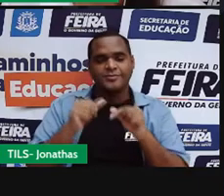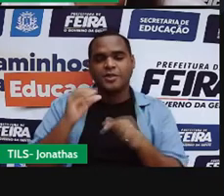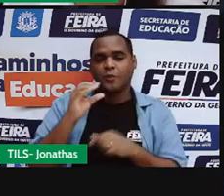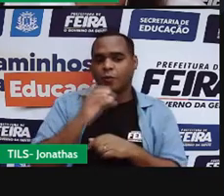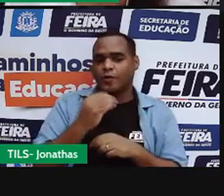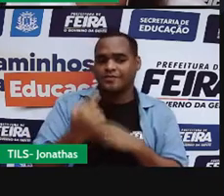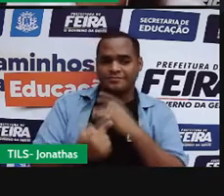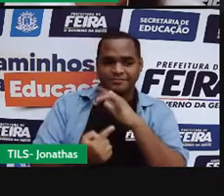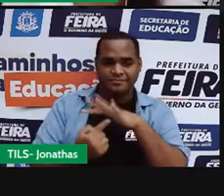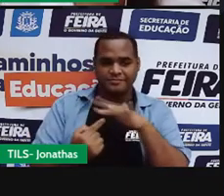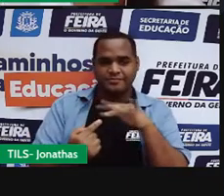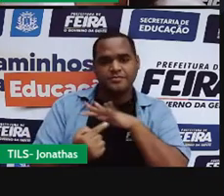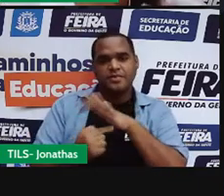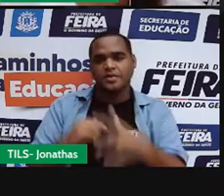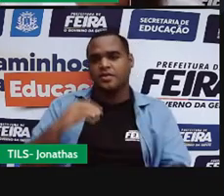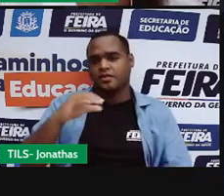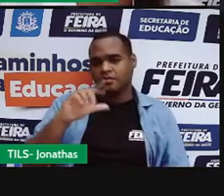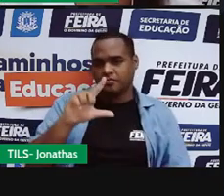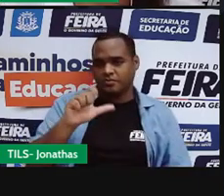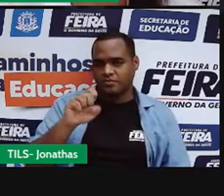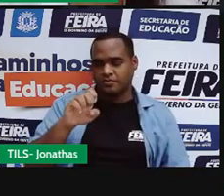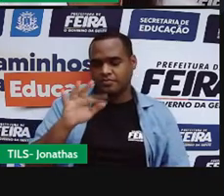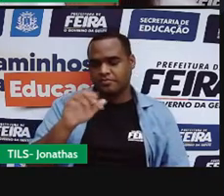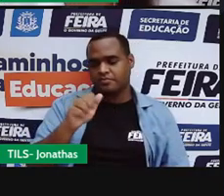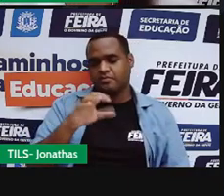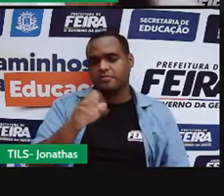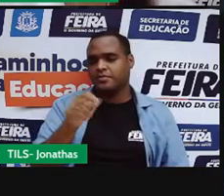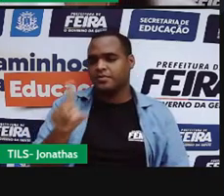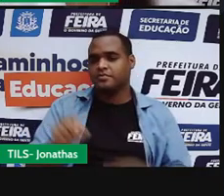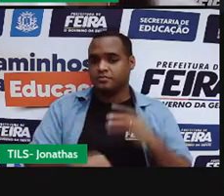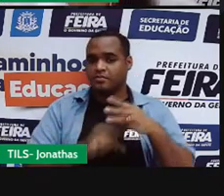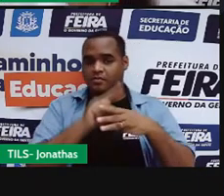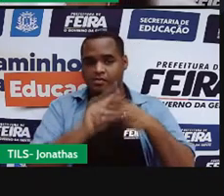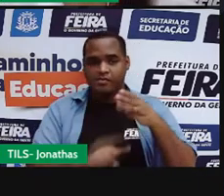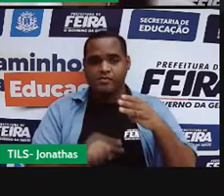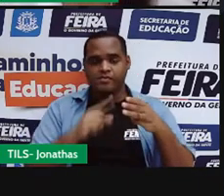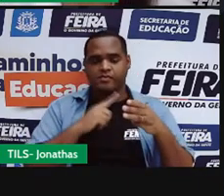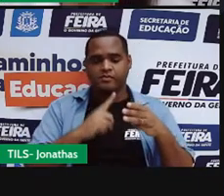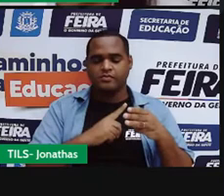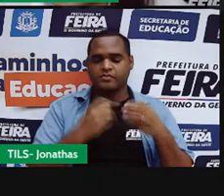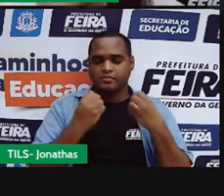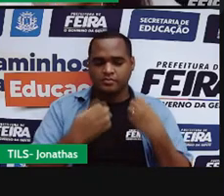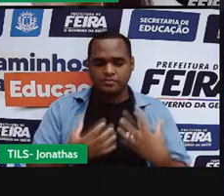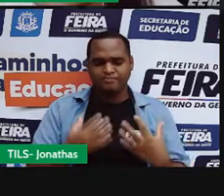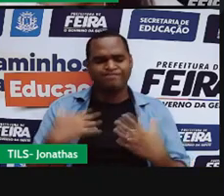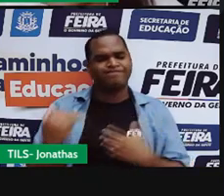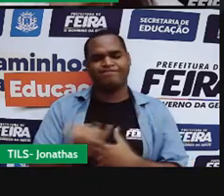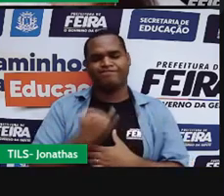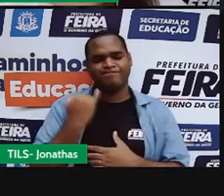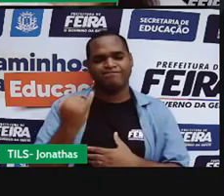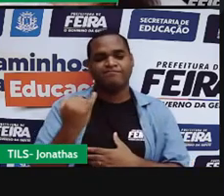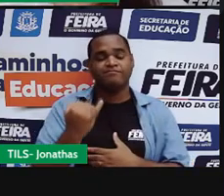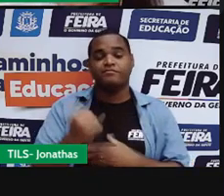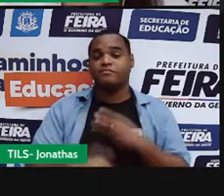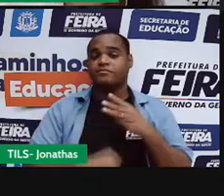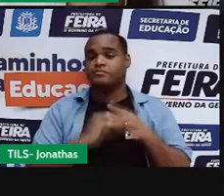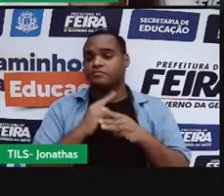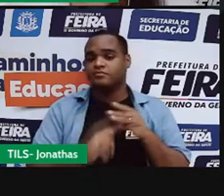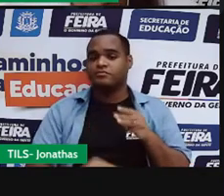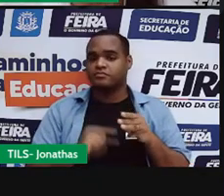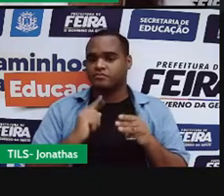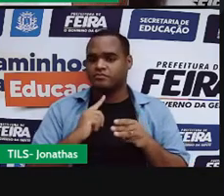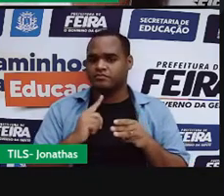gente tem uma calefação. Então esses três que estão aí, ebulição, evaporação e calefação, são os três tipos de